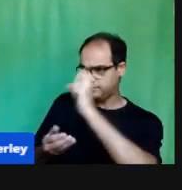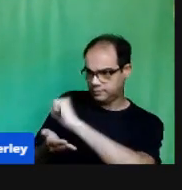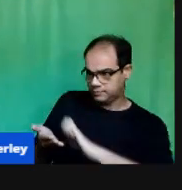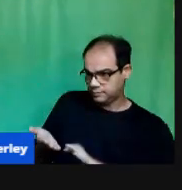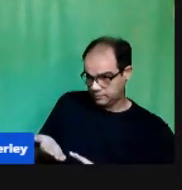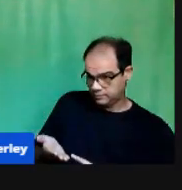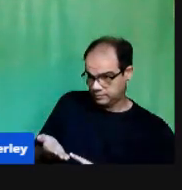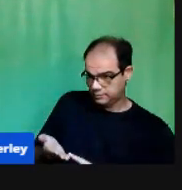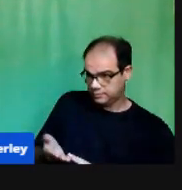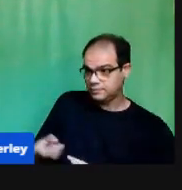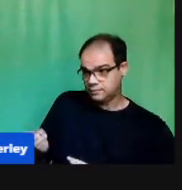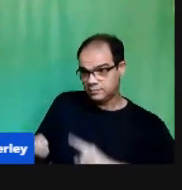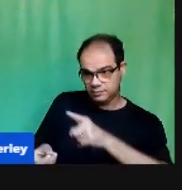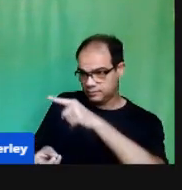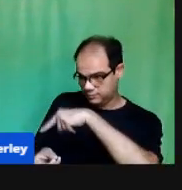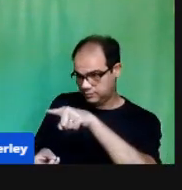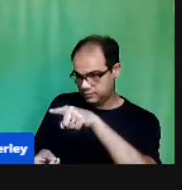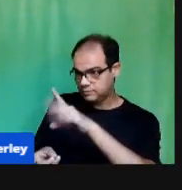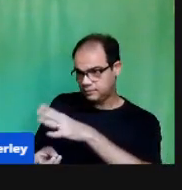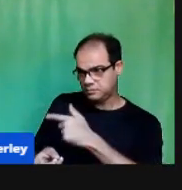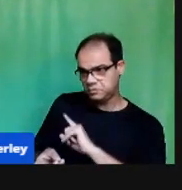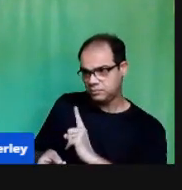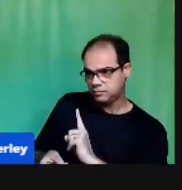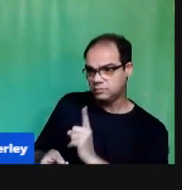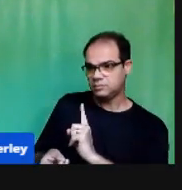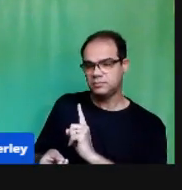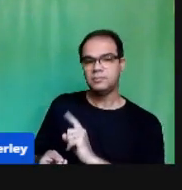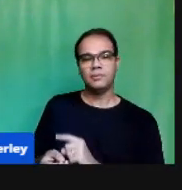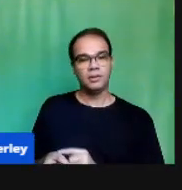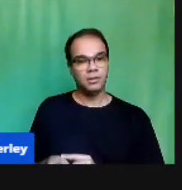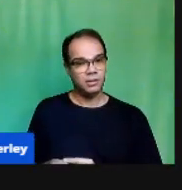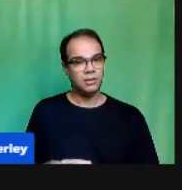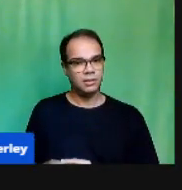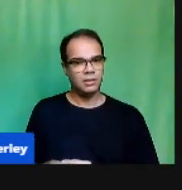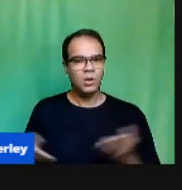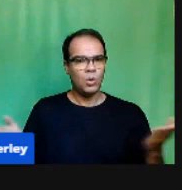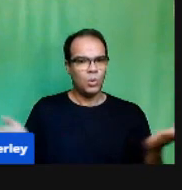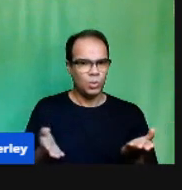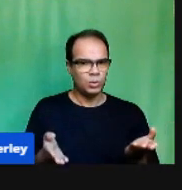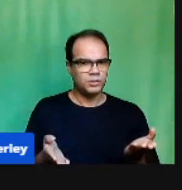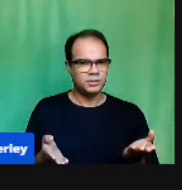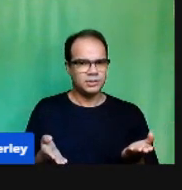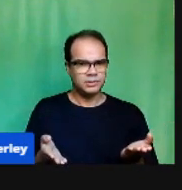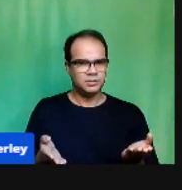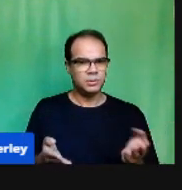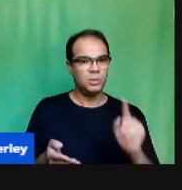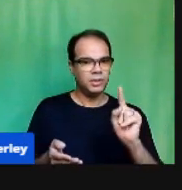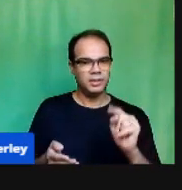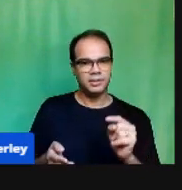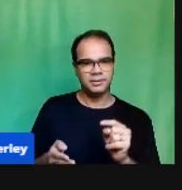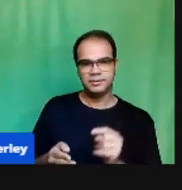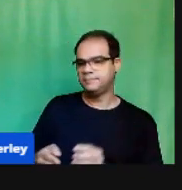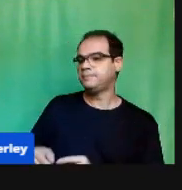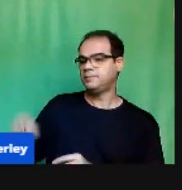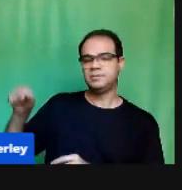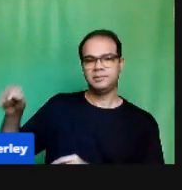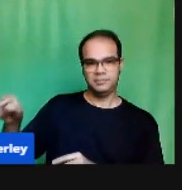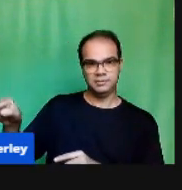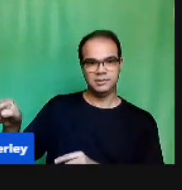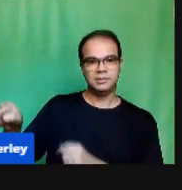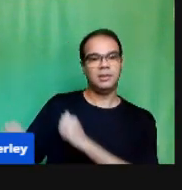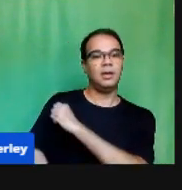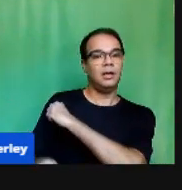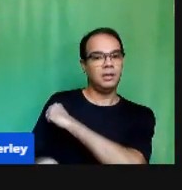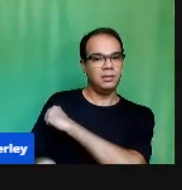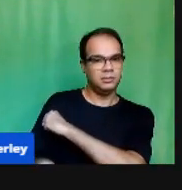Alunos Hoje nós temos Uma terceira pessoa Que faz essa ponte Que é a família Então é